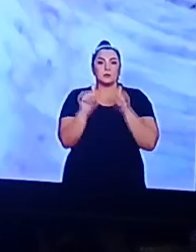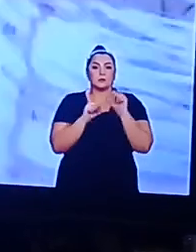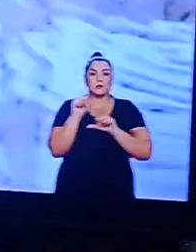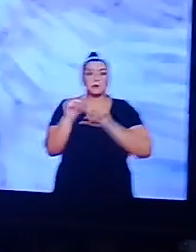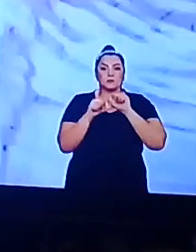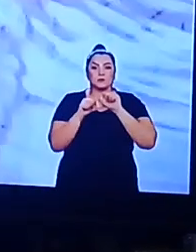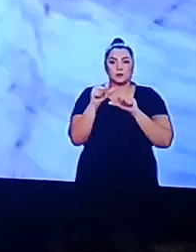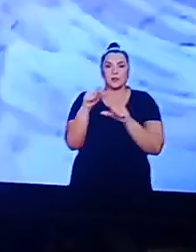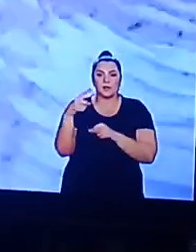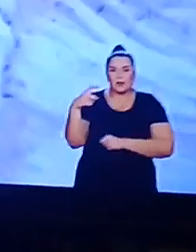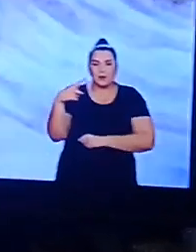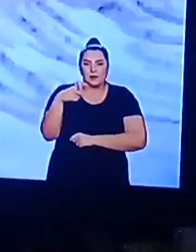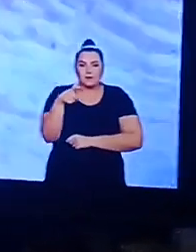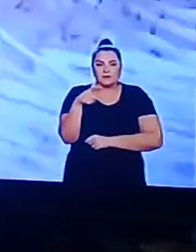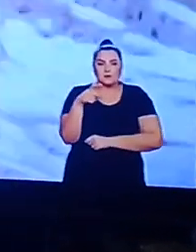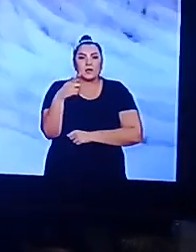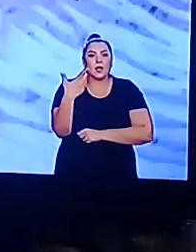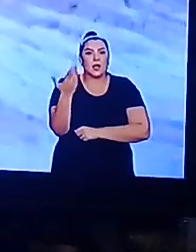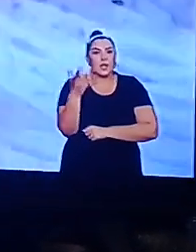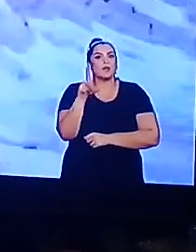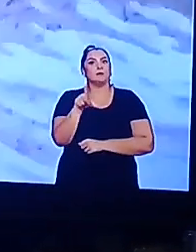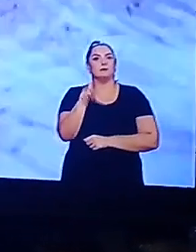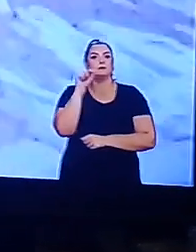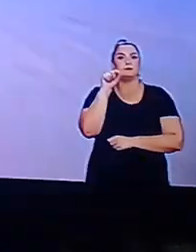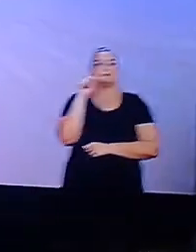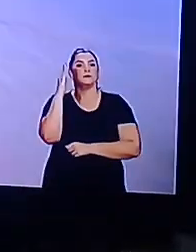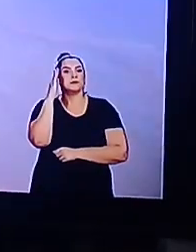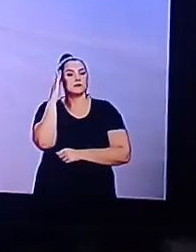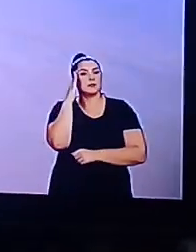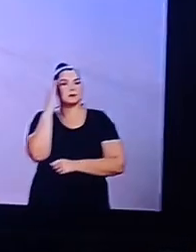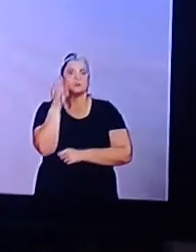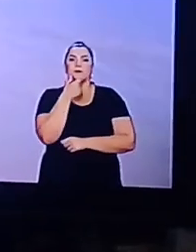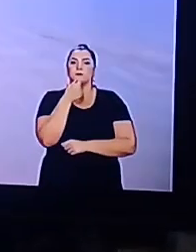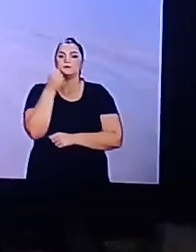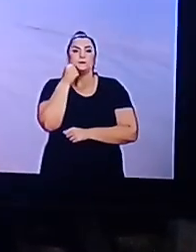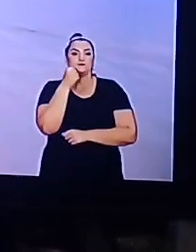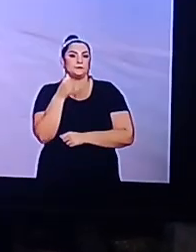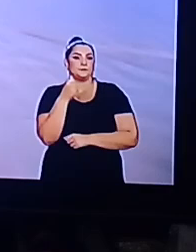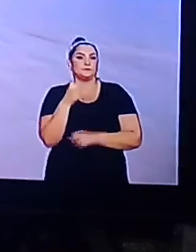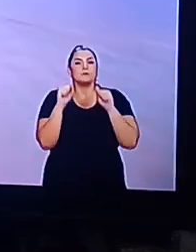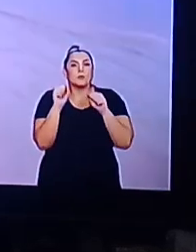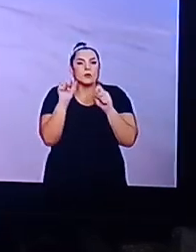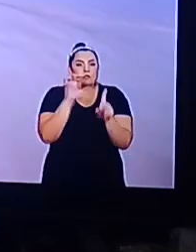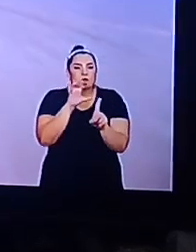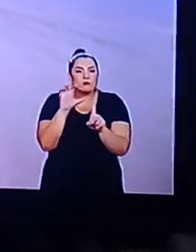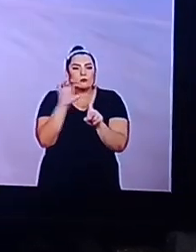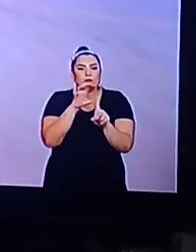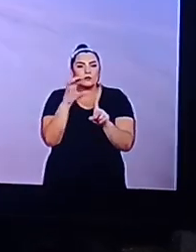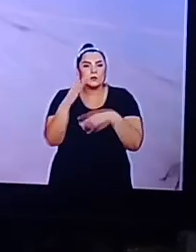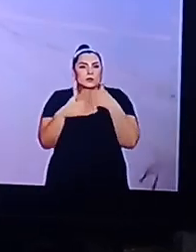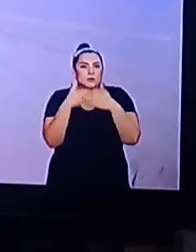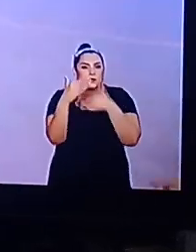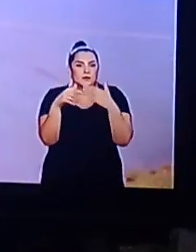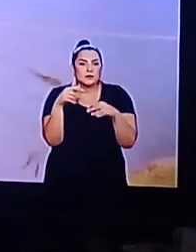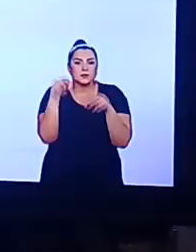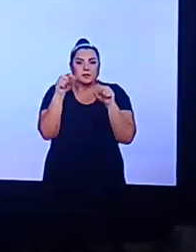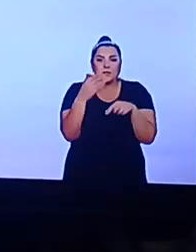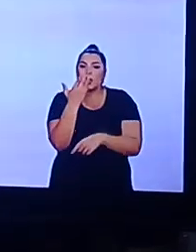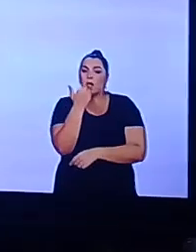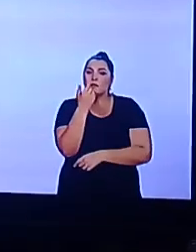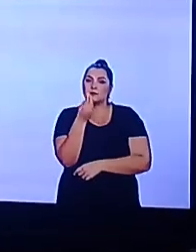De cavalo No touro Não sei onde Numa galinha Não sei São dores Então